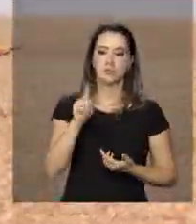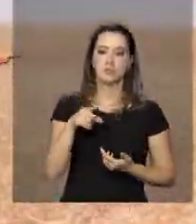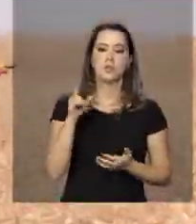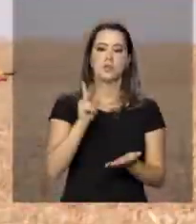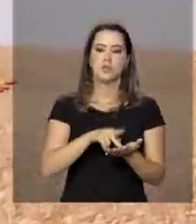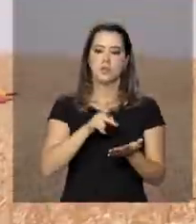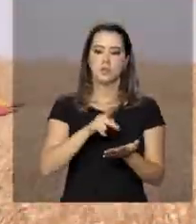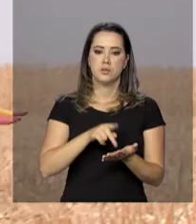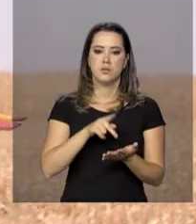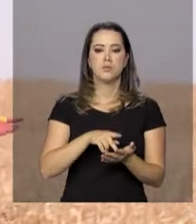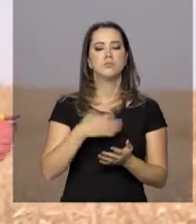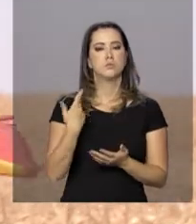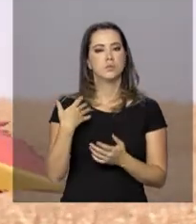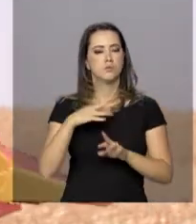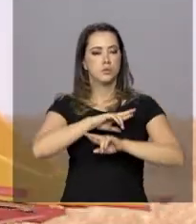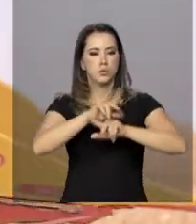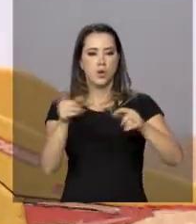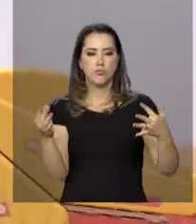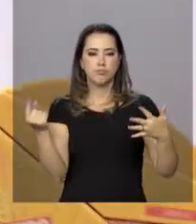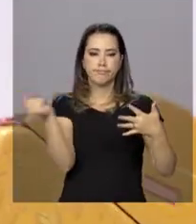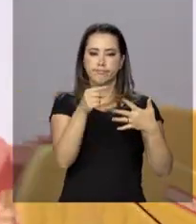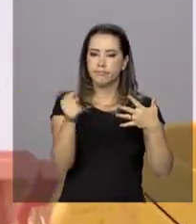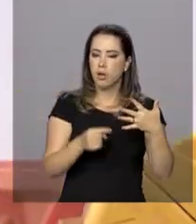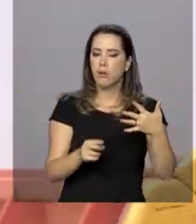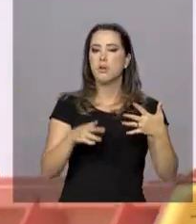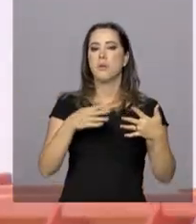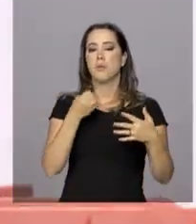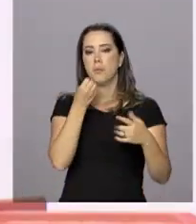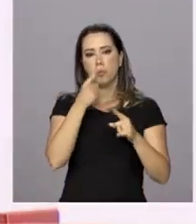Então, na verdade, é uma convergência de fatores positivos.